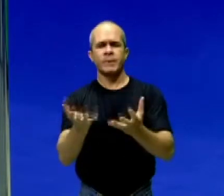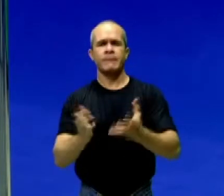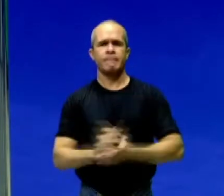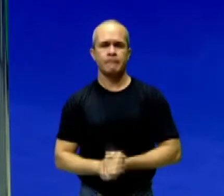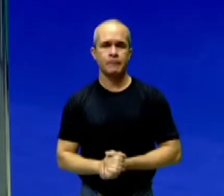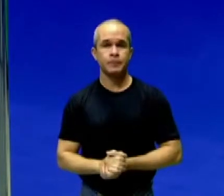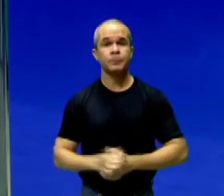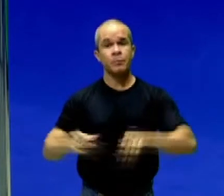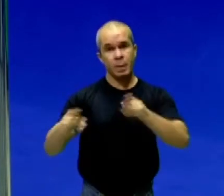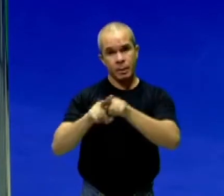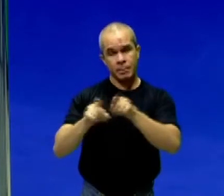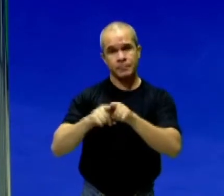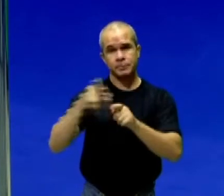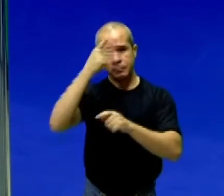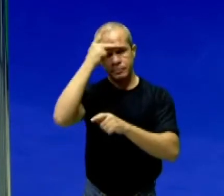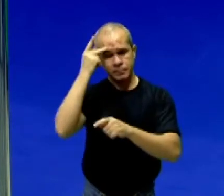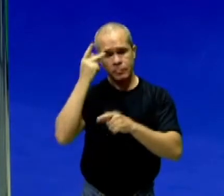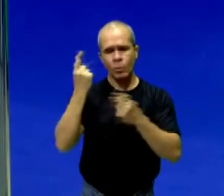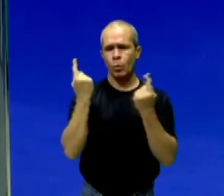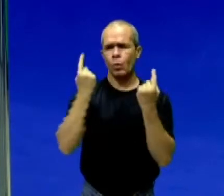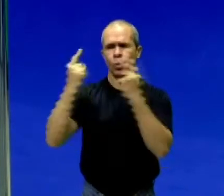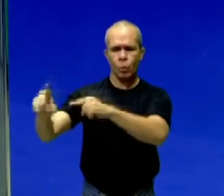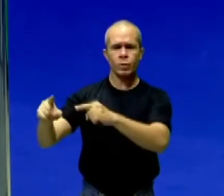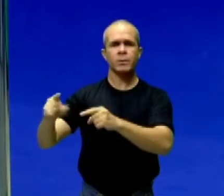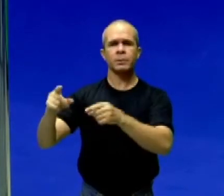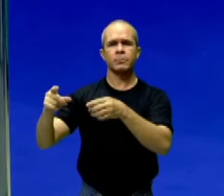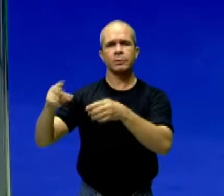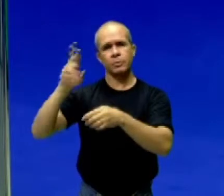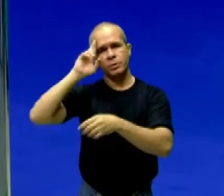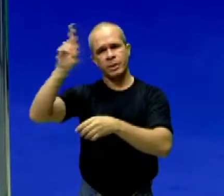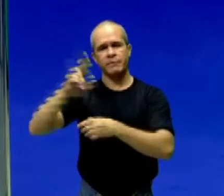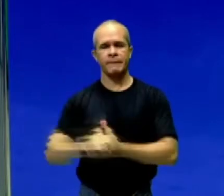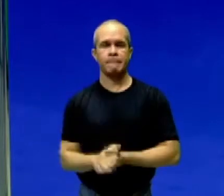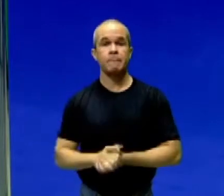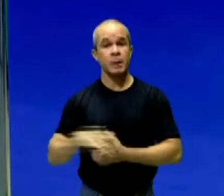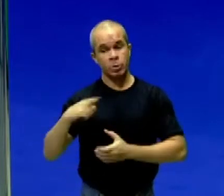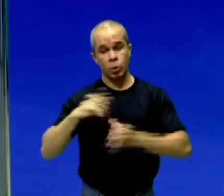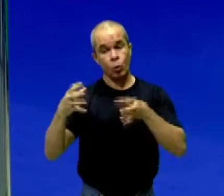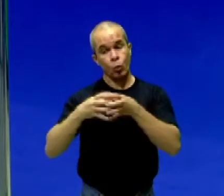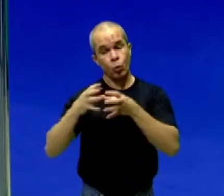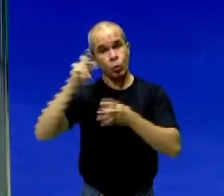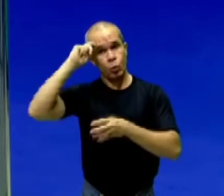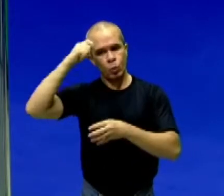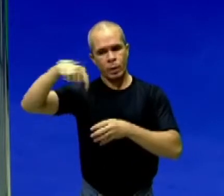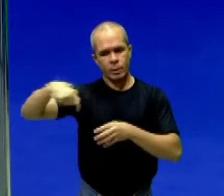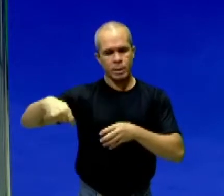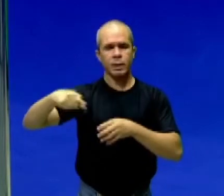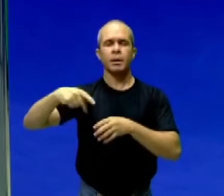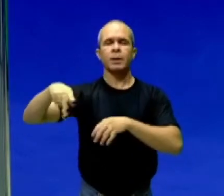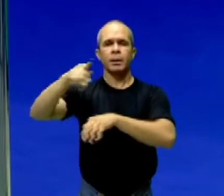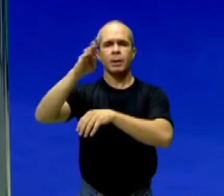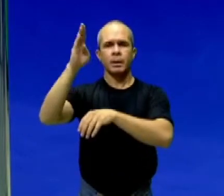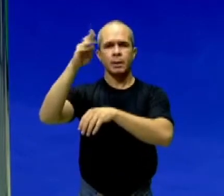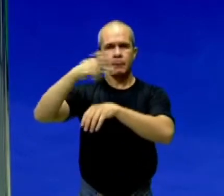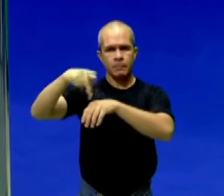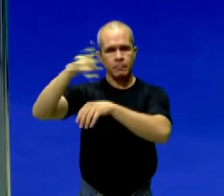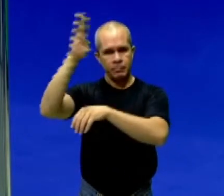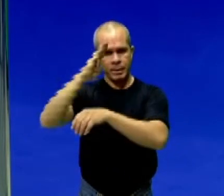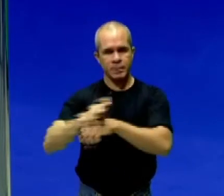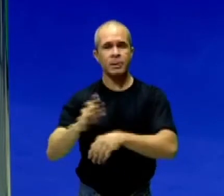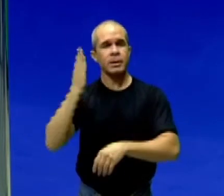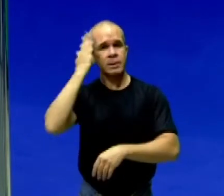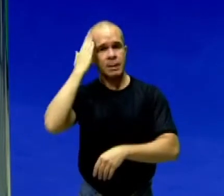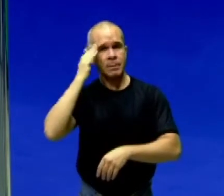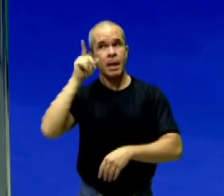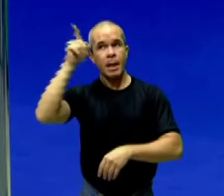Os negros começaram a saber, os escravos no Brasil, que tinha acontecido a independência haitiana.